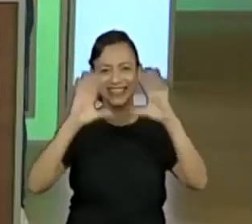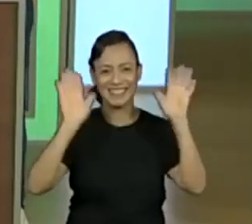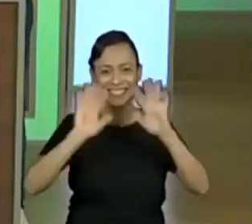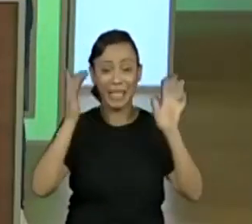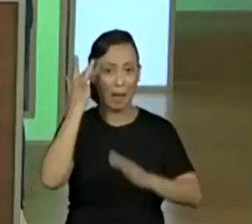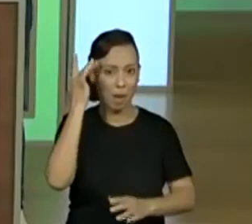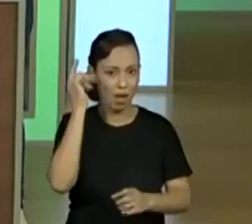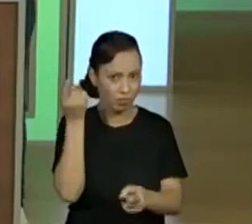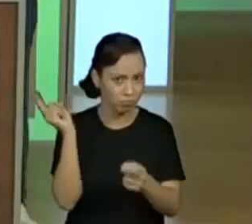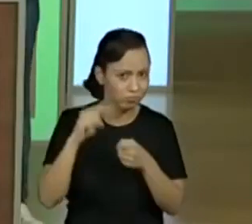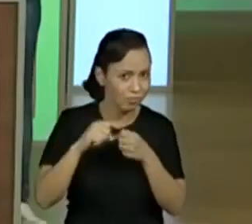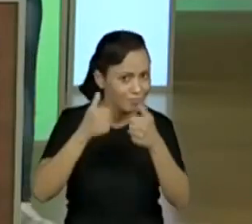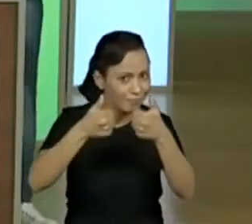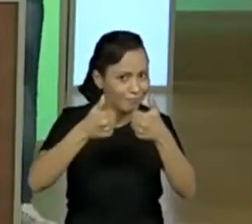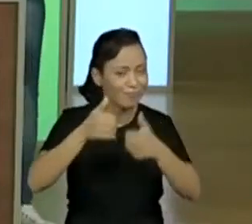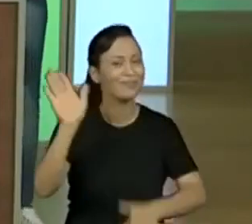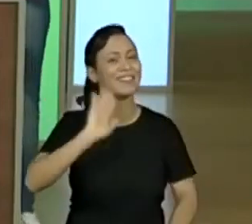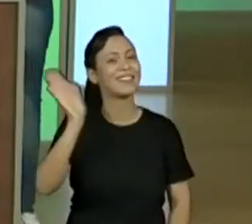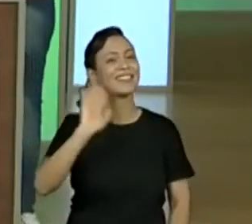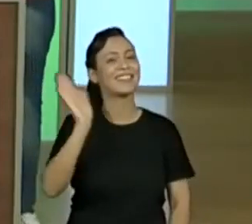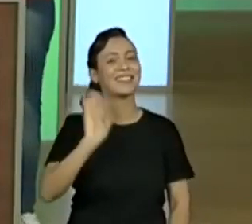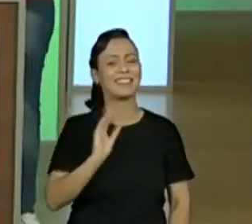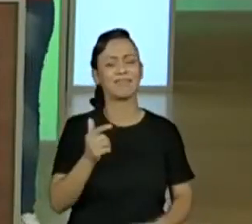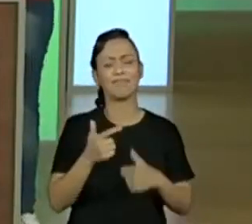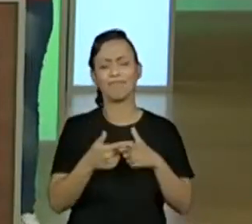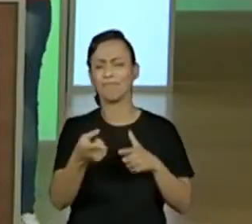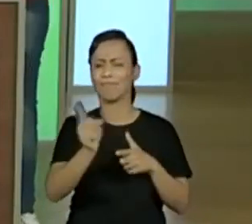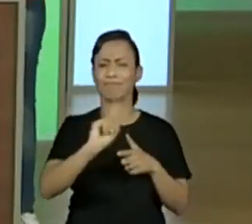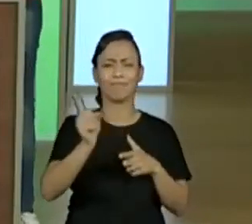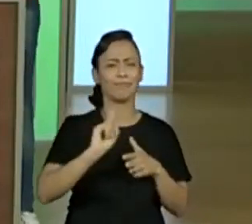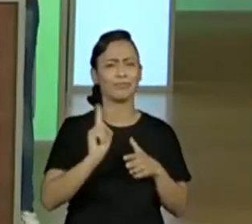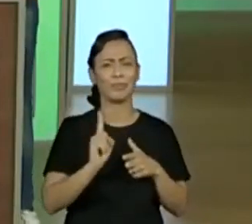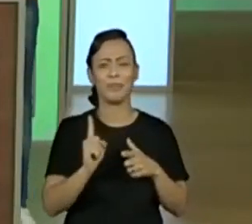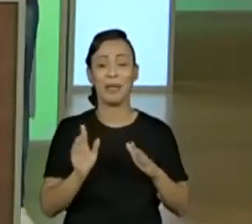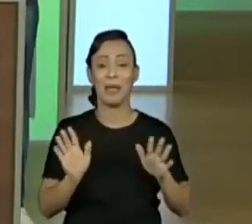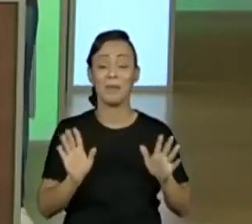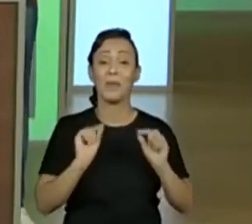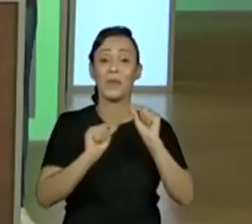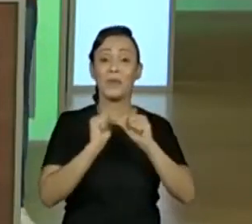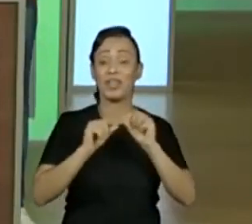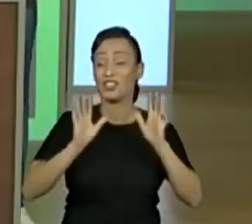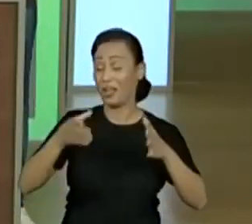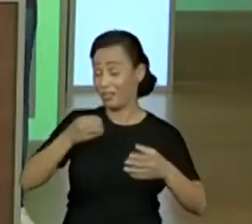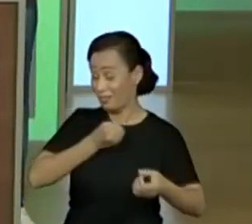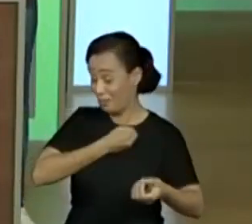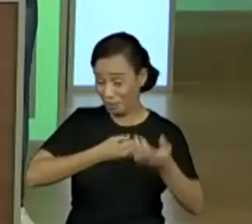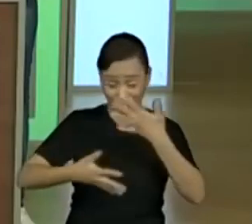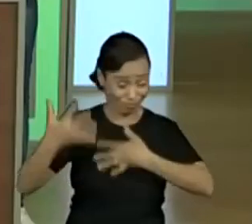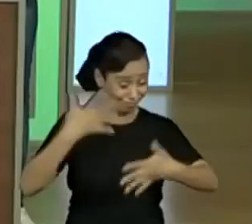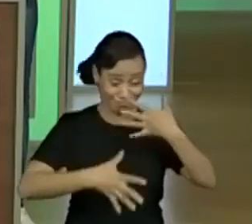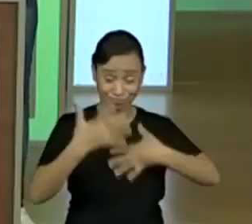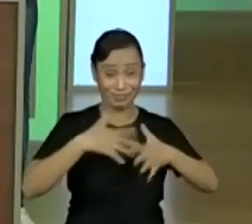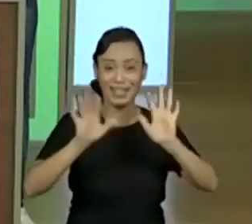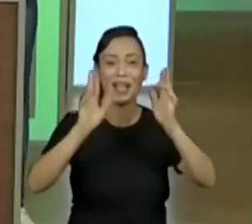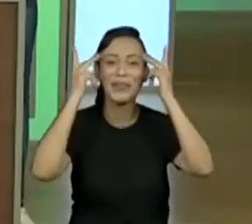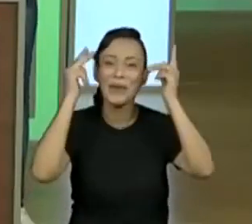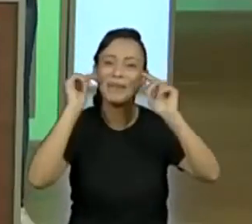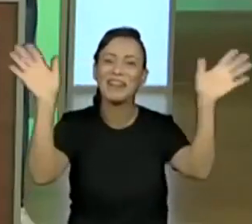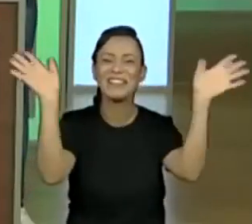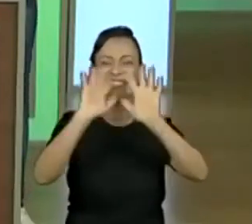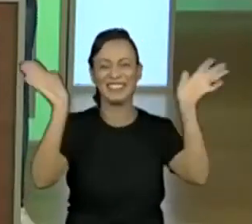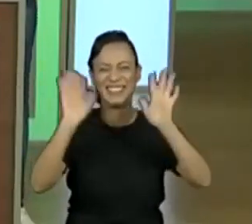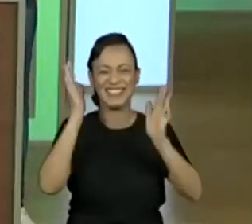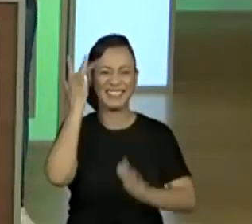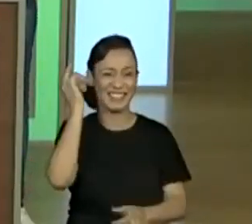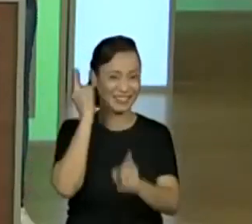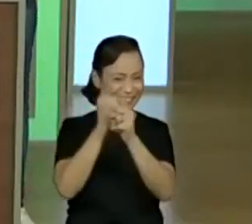Amanhã a gente está de volta aqui. Não tem problema. Depois de tudo isso, a gente já está trocando tudo mesmo. Mas amanhã a gente está de volta e normal. Tchau,